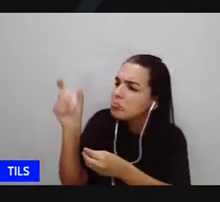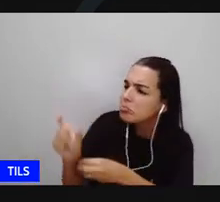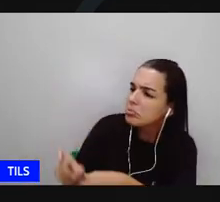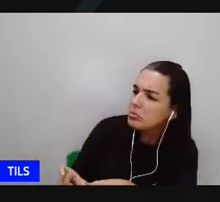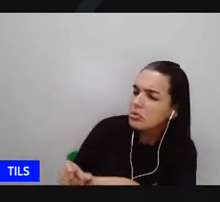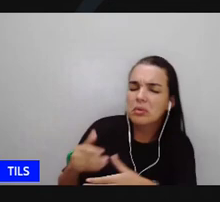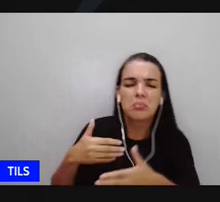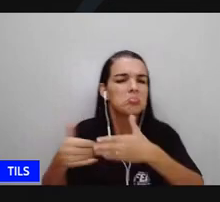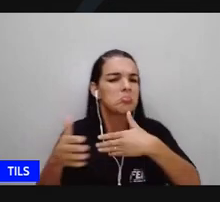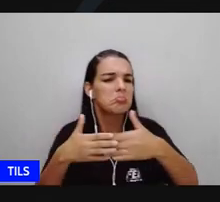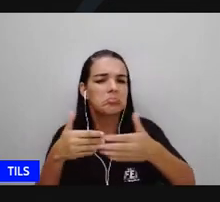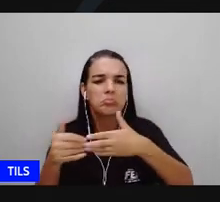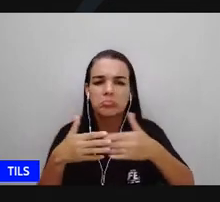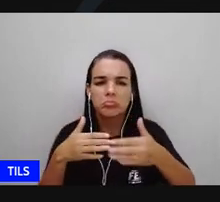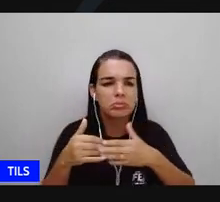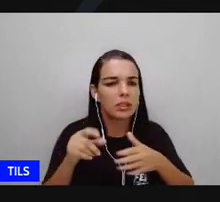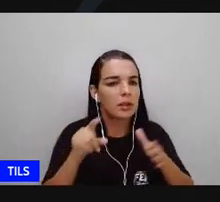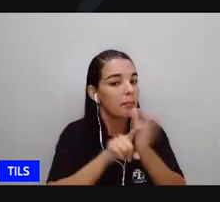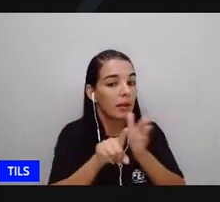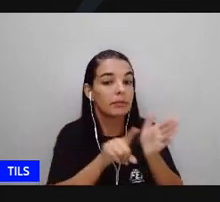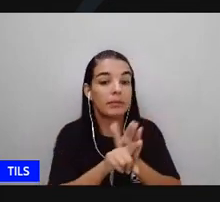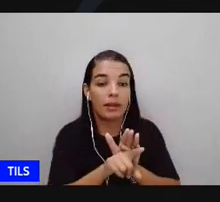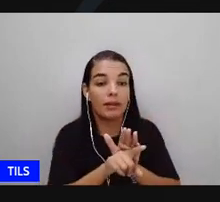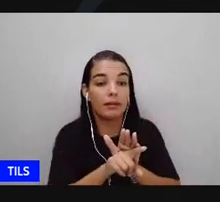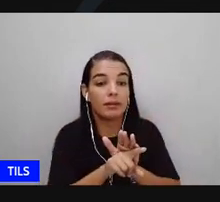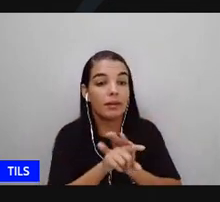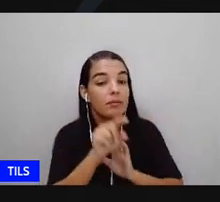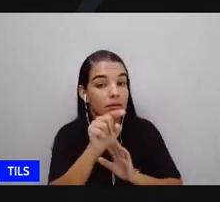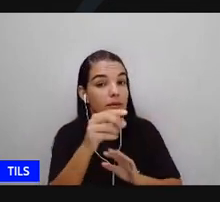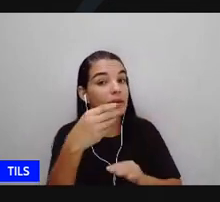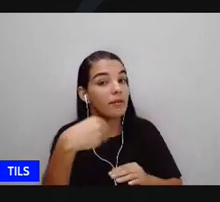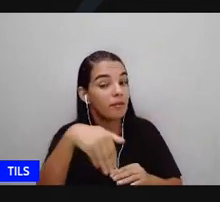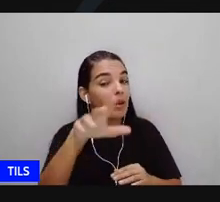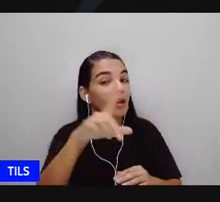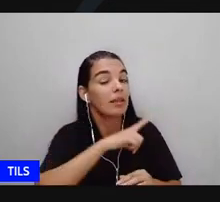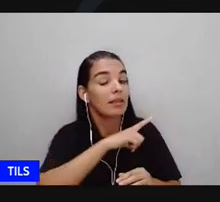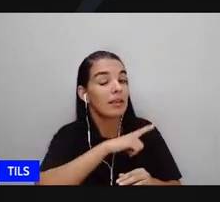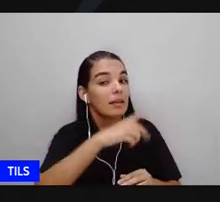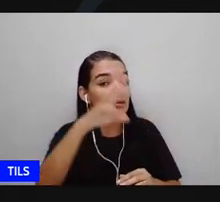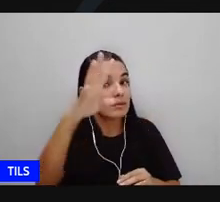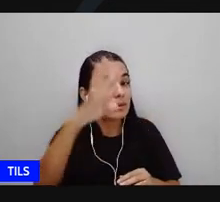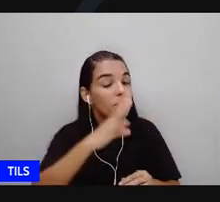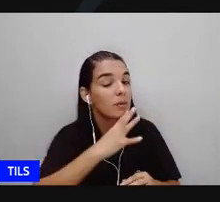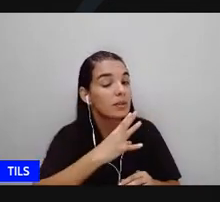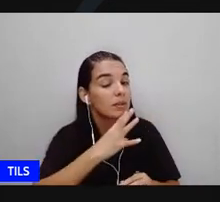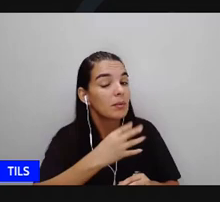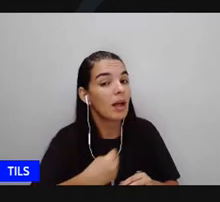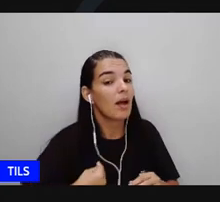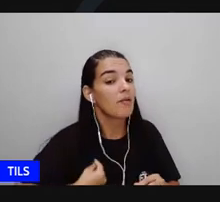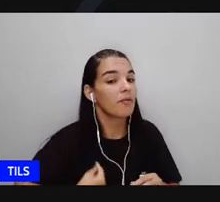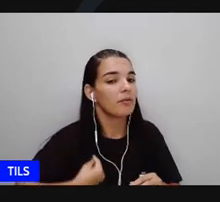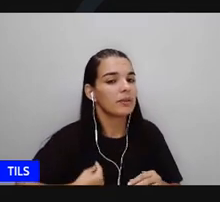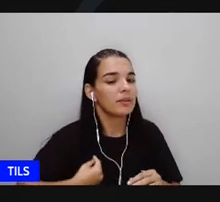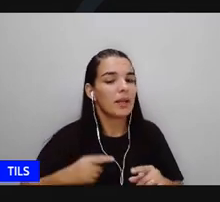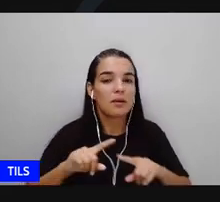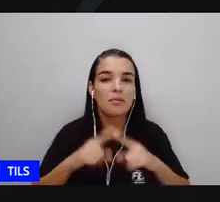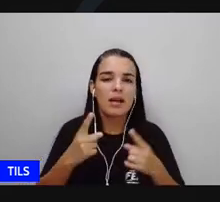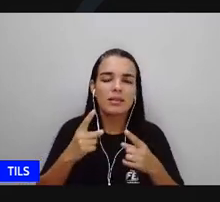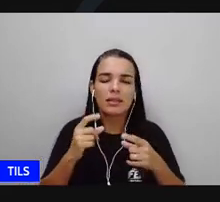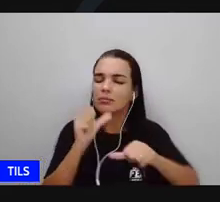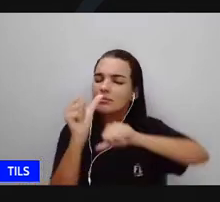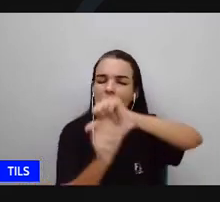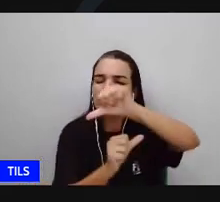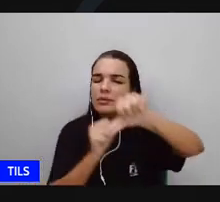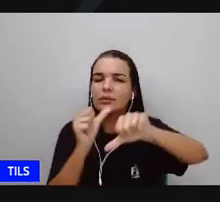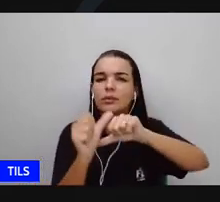perguntar dona Maria você vai tomando conhecimento da vida mas isso é uma metáfora que ela utiliza